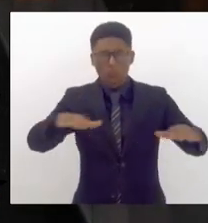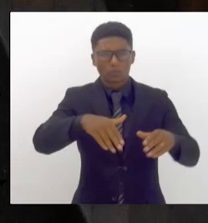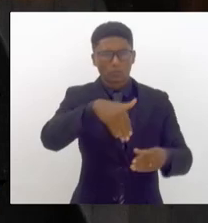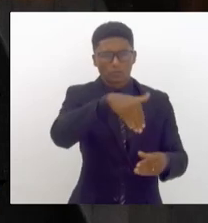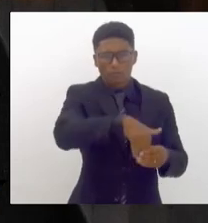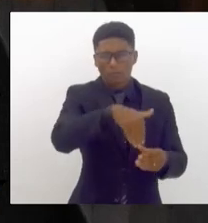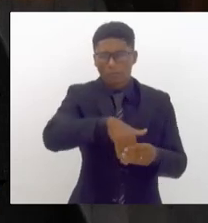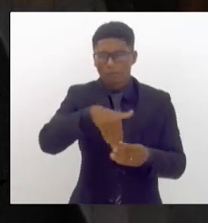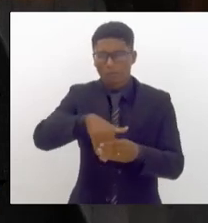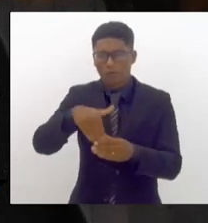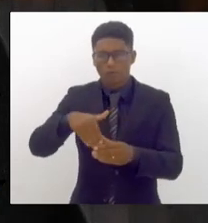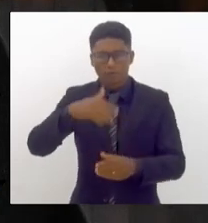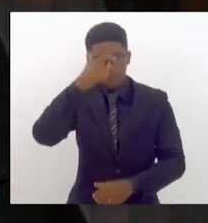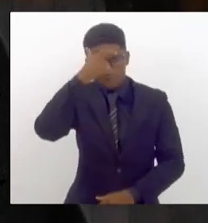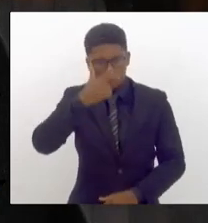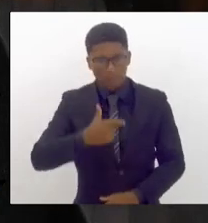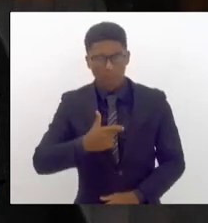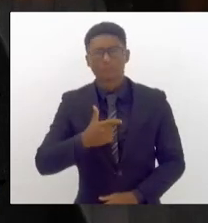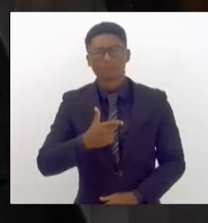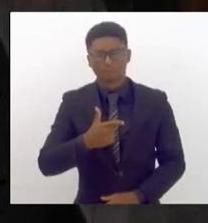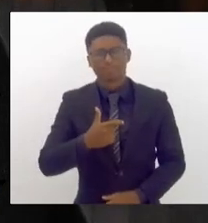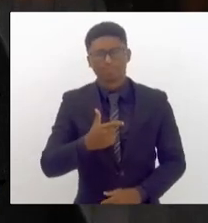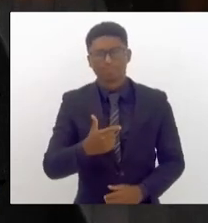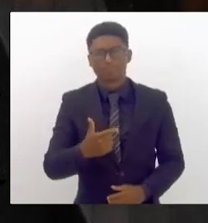de aqui chegar, como já disse,